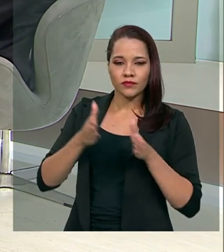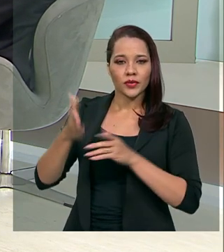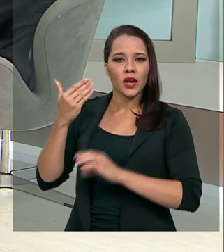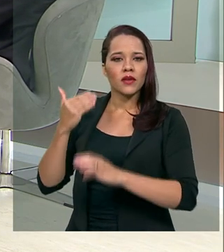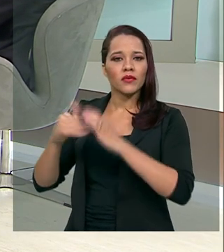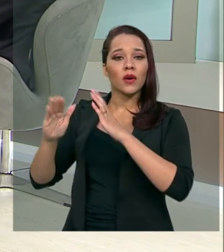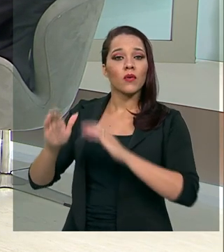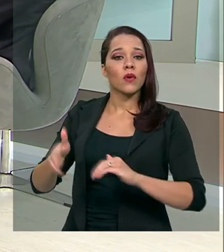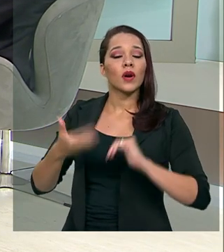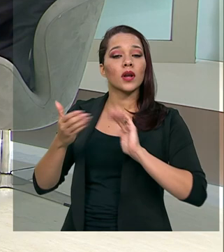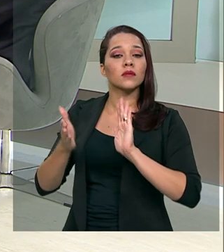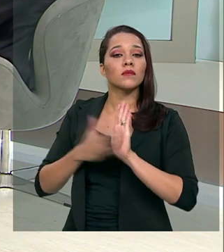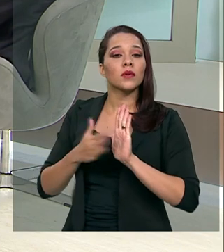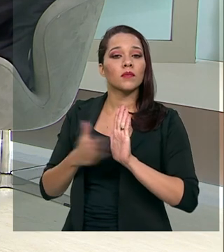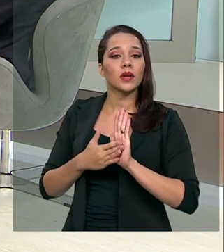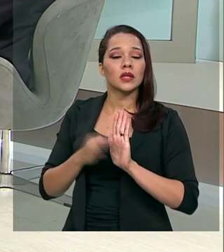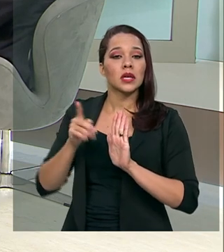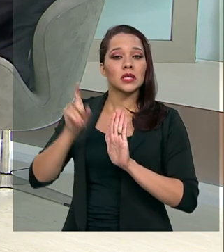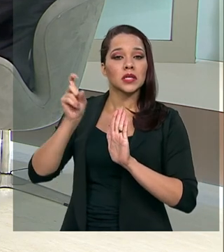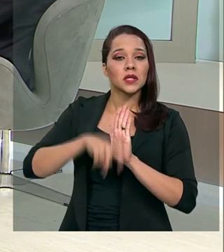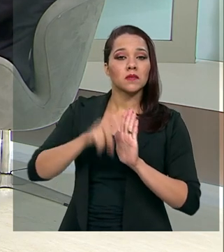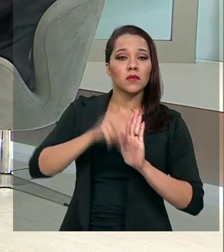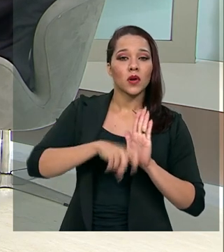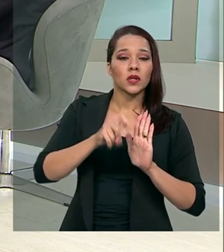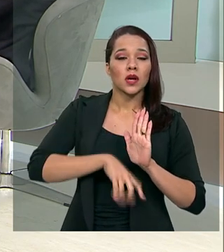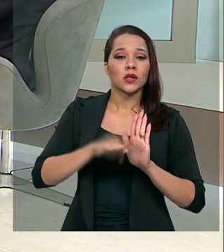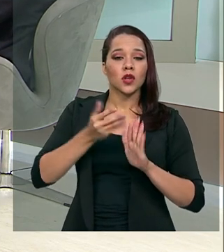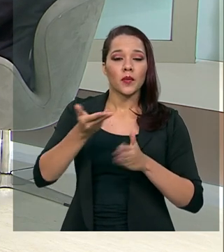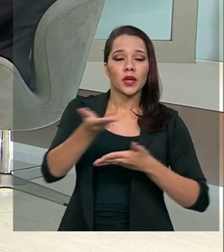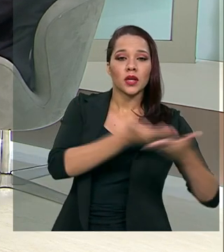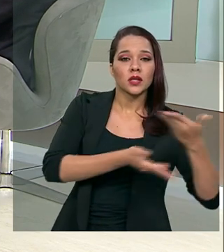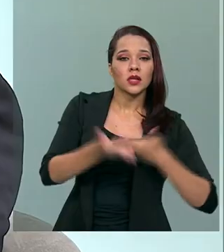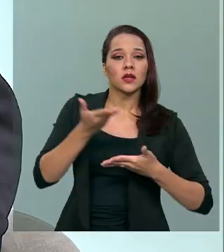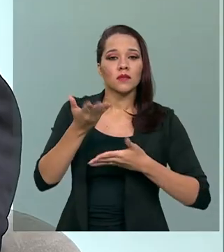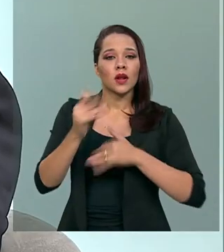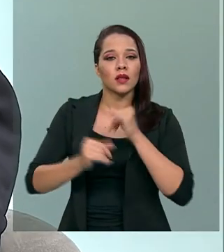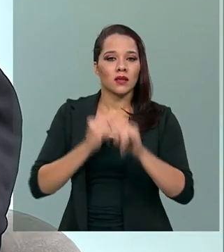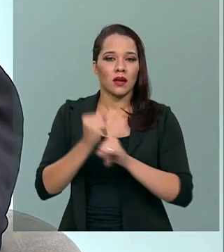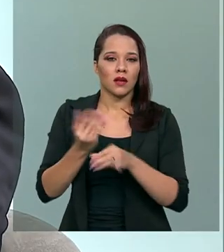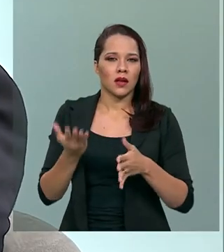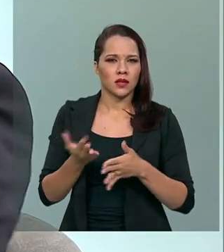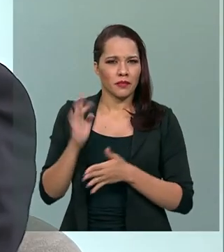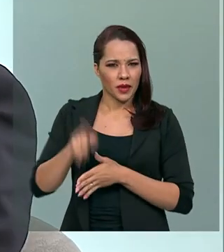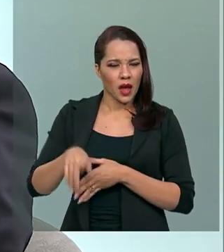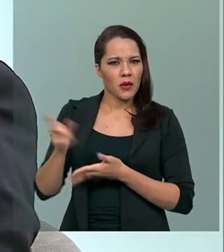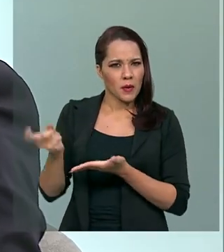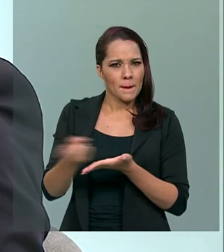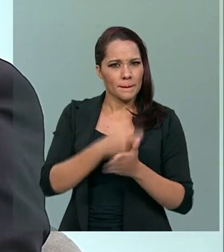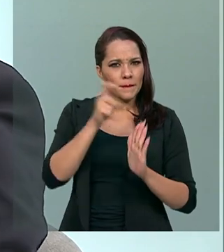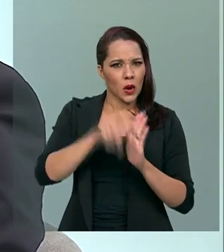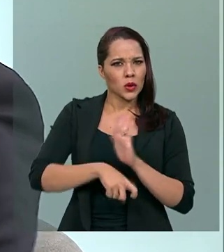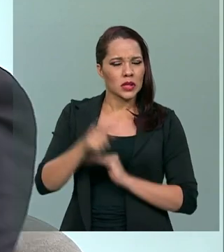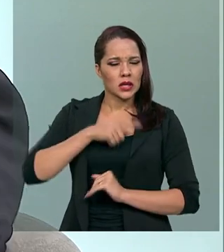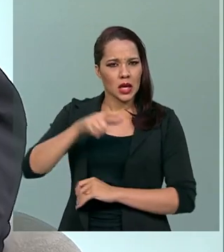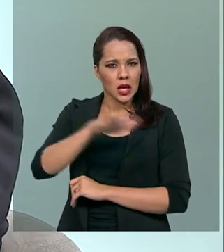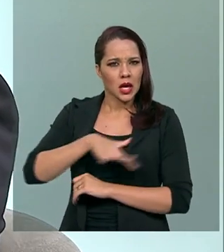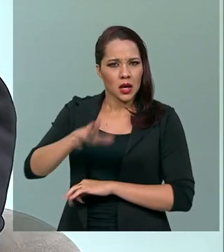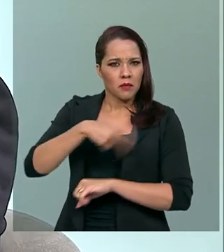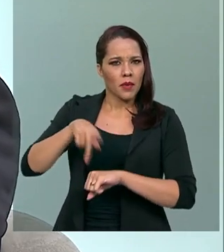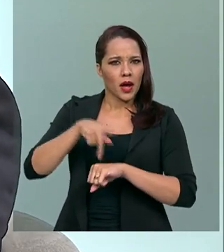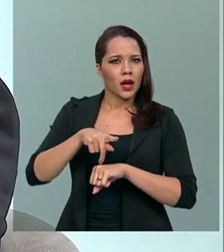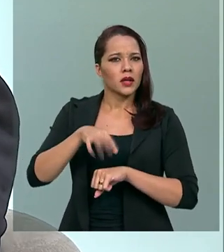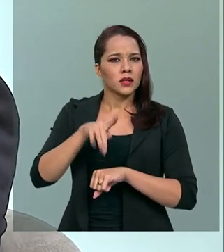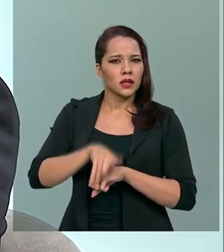Congresso Nacional a proposta de taxação sobre transações eletrônicas. É um imposto que existe no âmbito dos países da